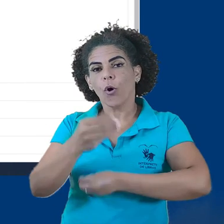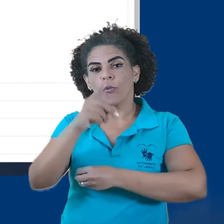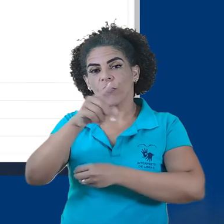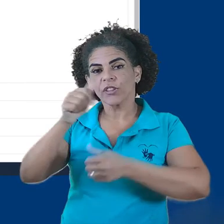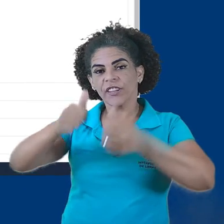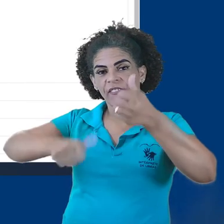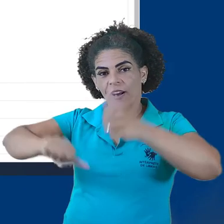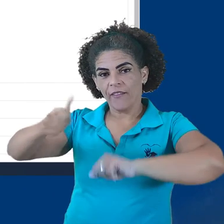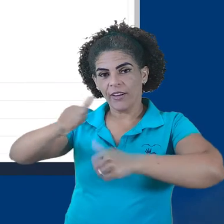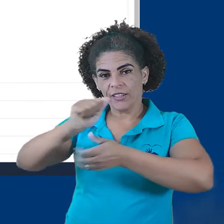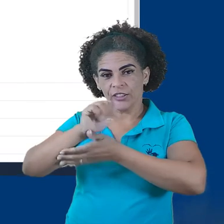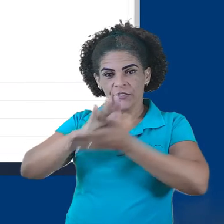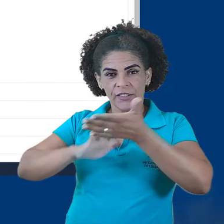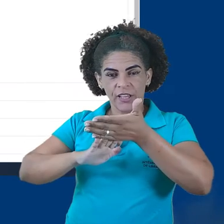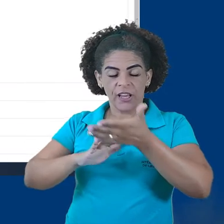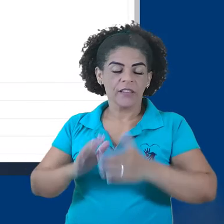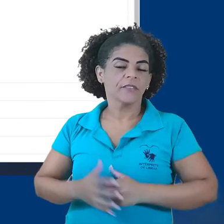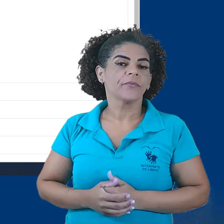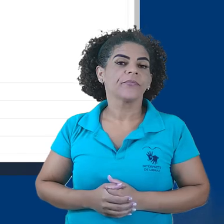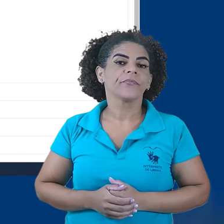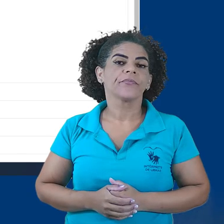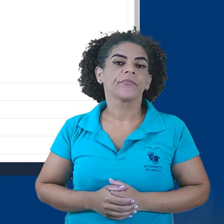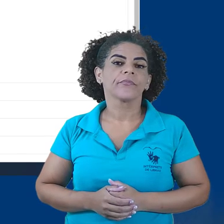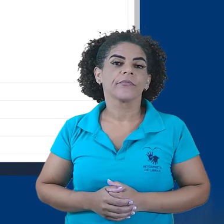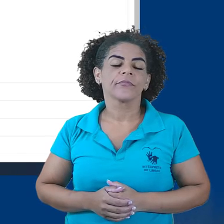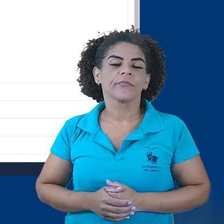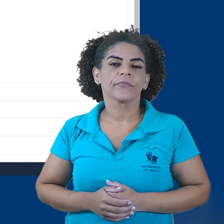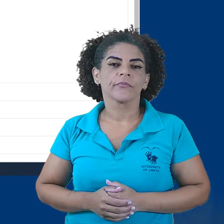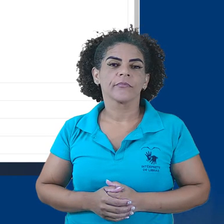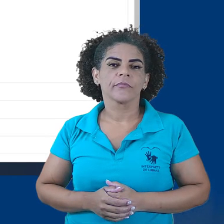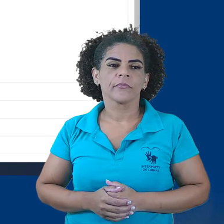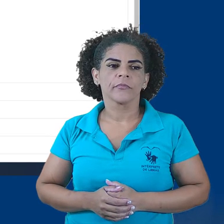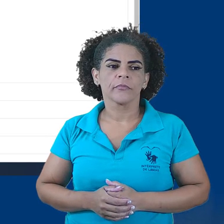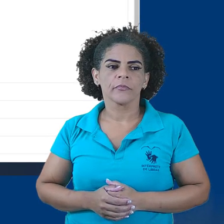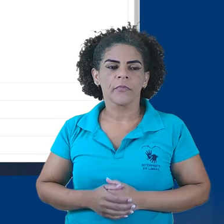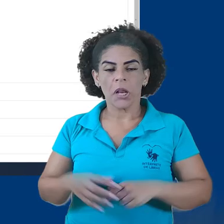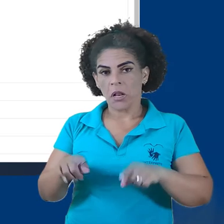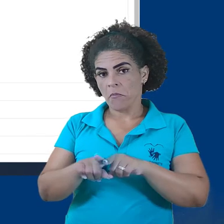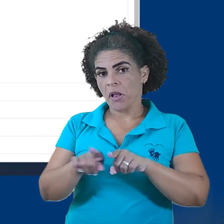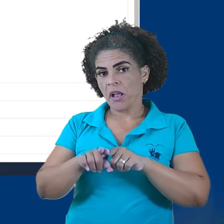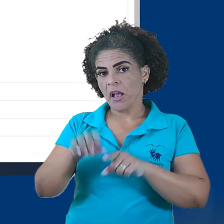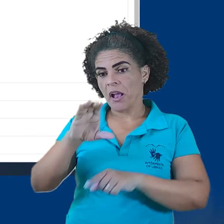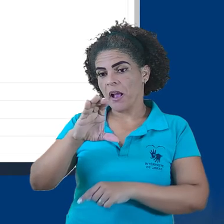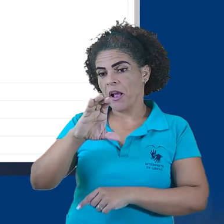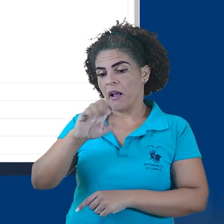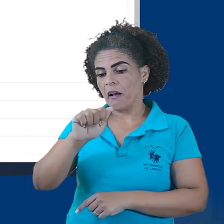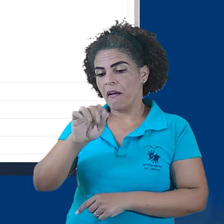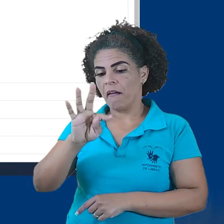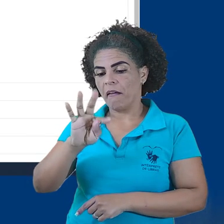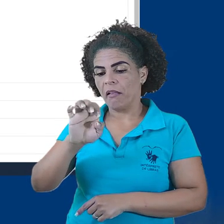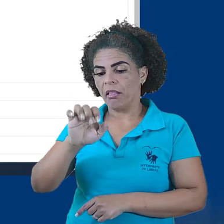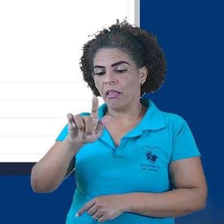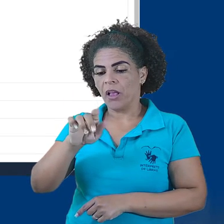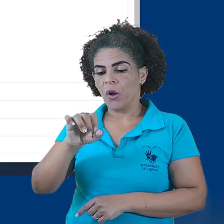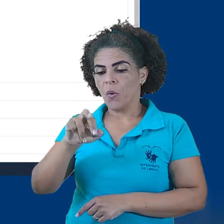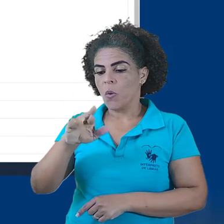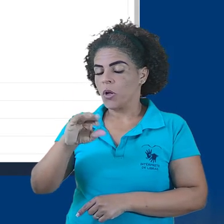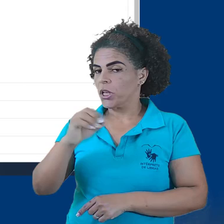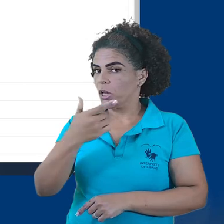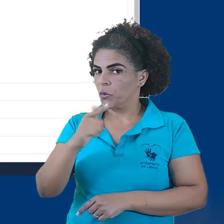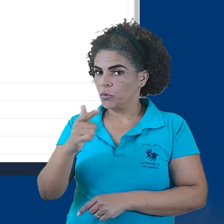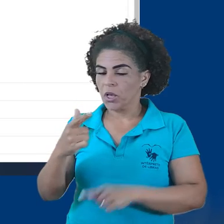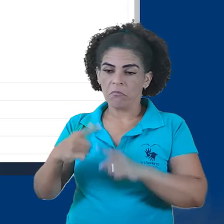Escolher como será o método de avaliação. É tudo simples, é o padrão. Não tem uma categoria.